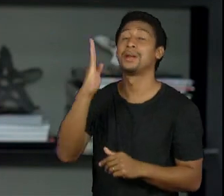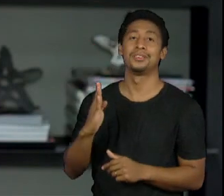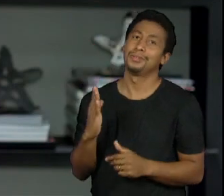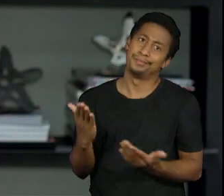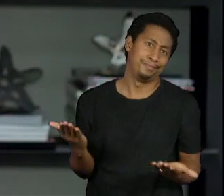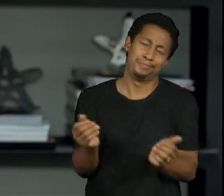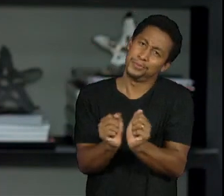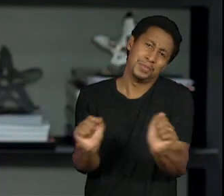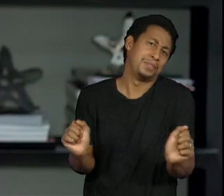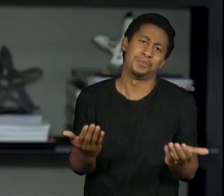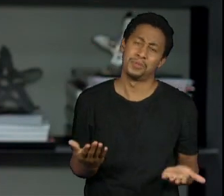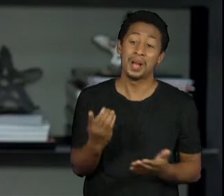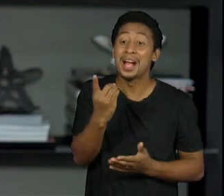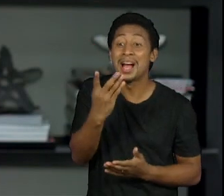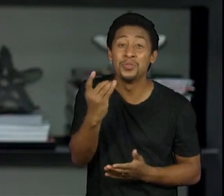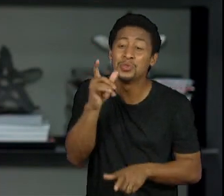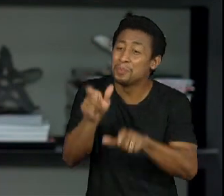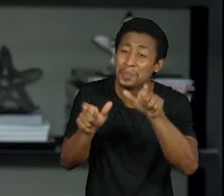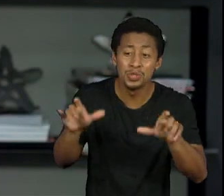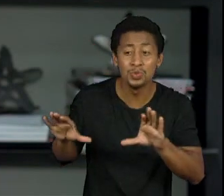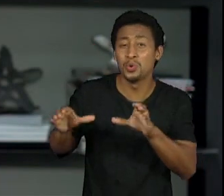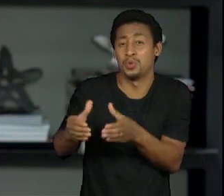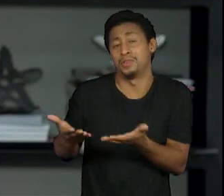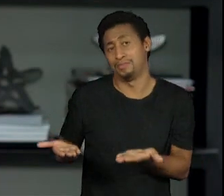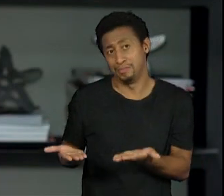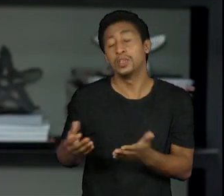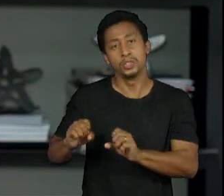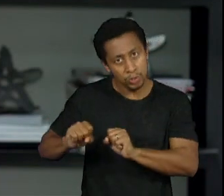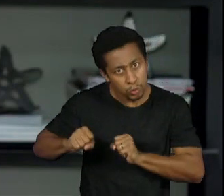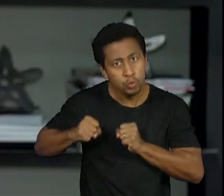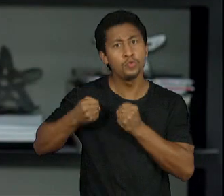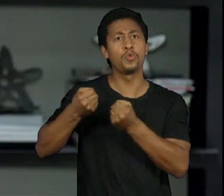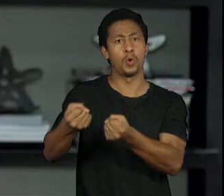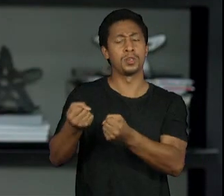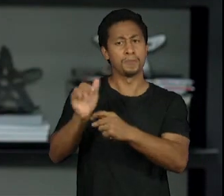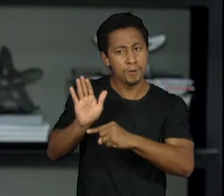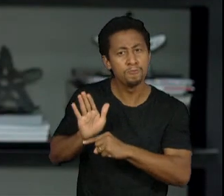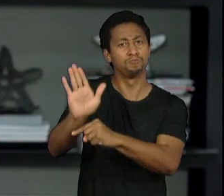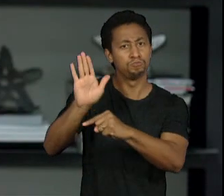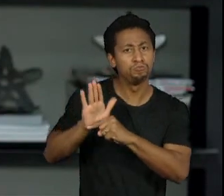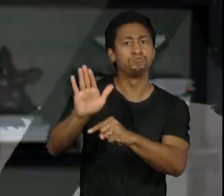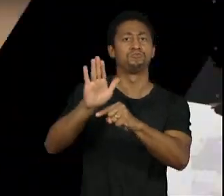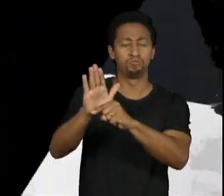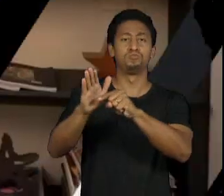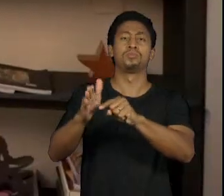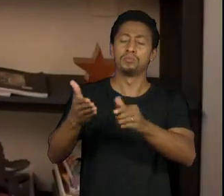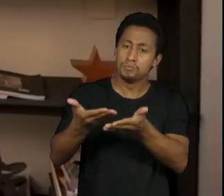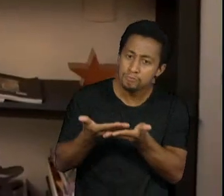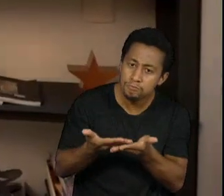fazer o nosso melhor para tornar os espaços mais mais amplos